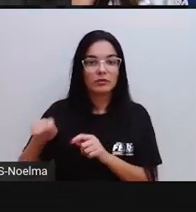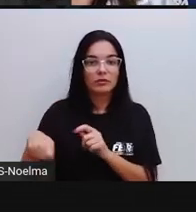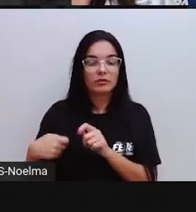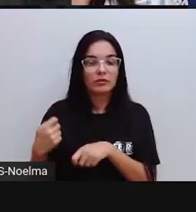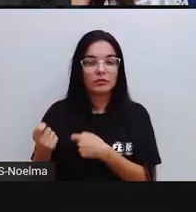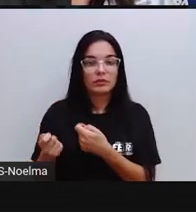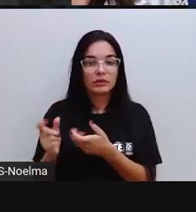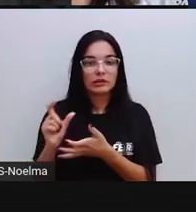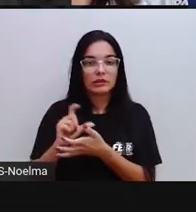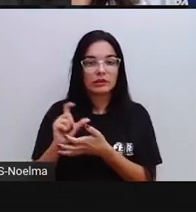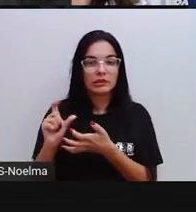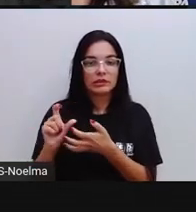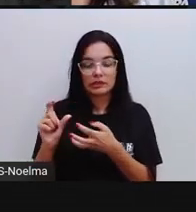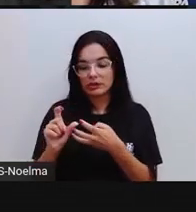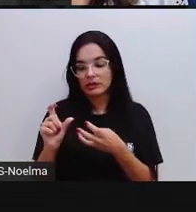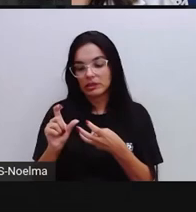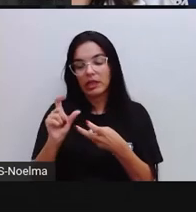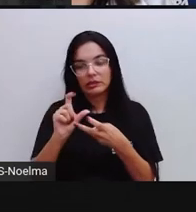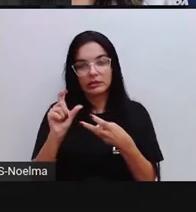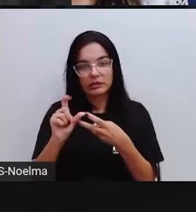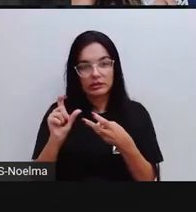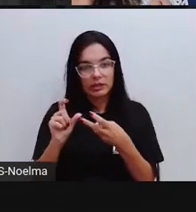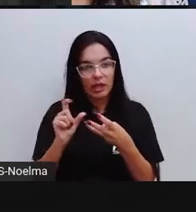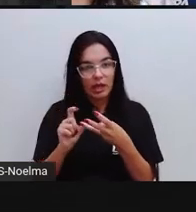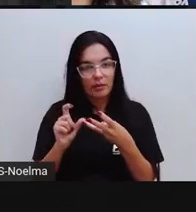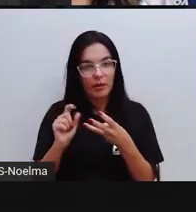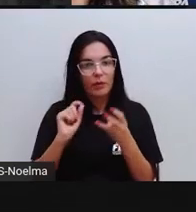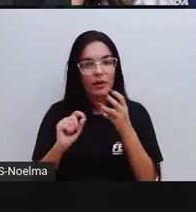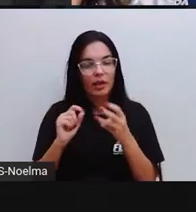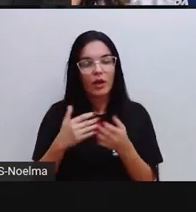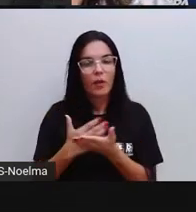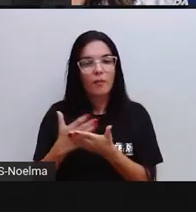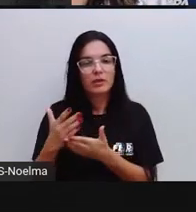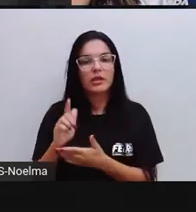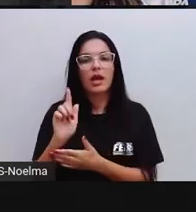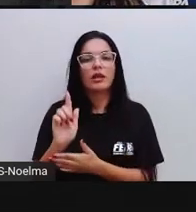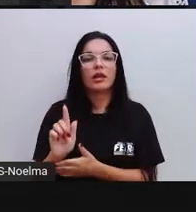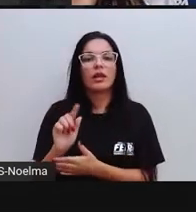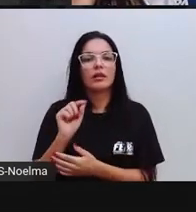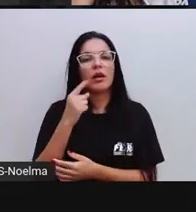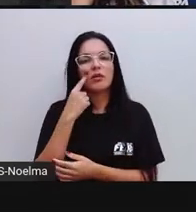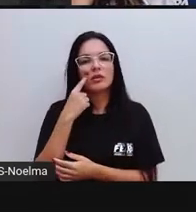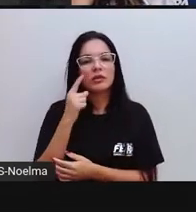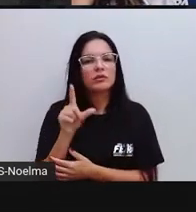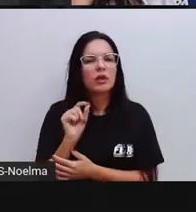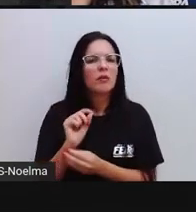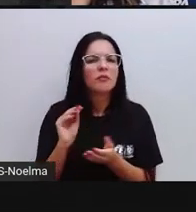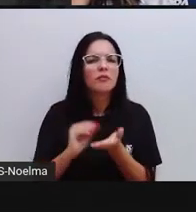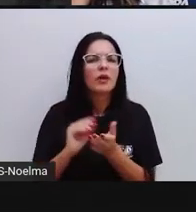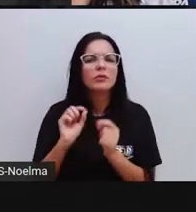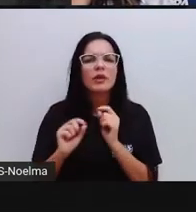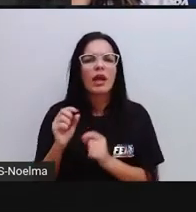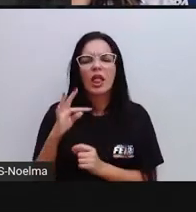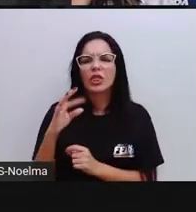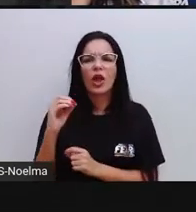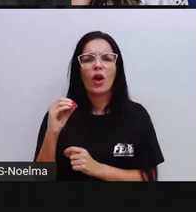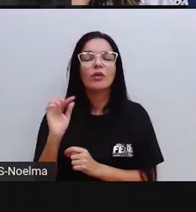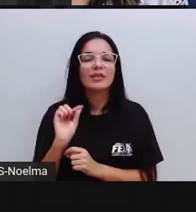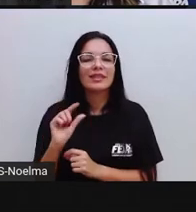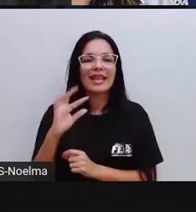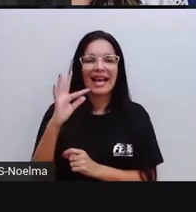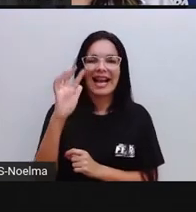São sílabas aí que começam com a letra guê, tá? Então, ó, o que será to? Olha lá.